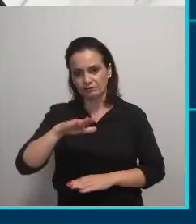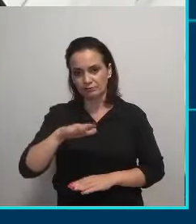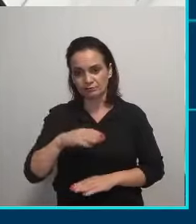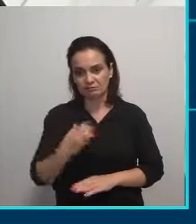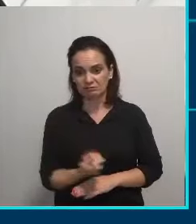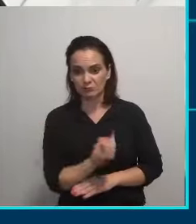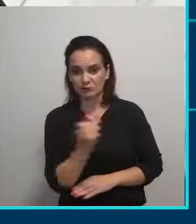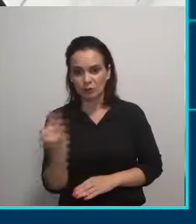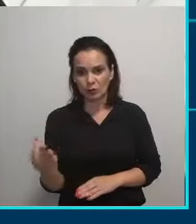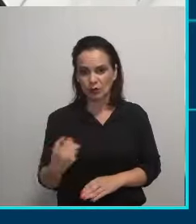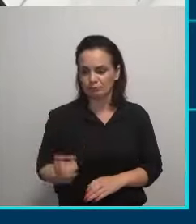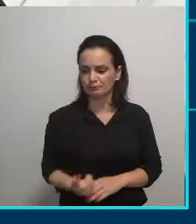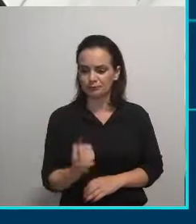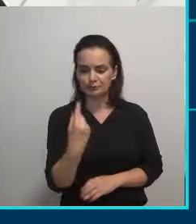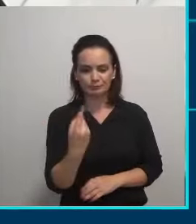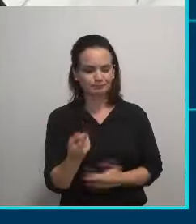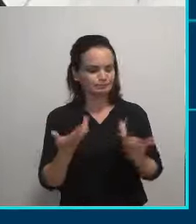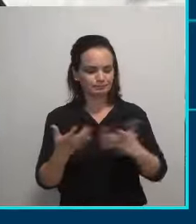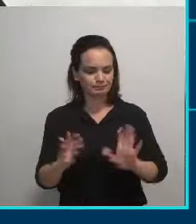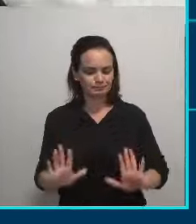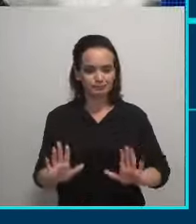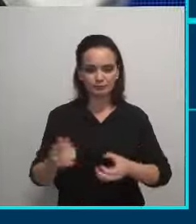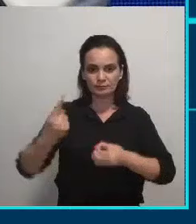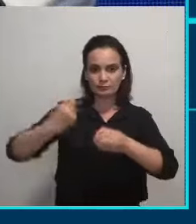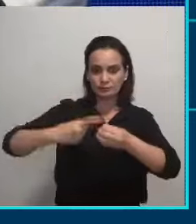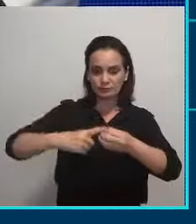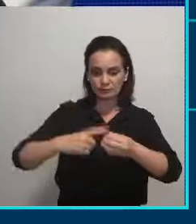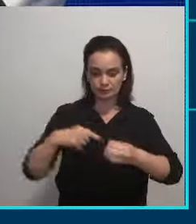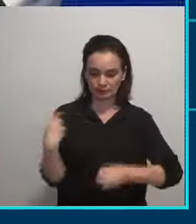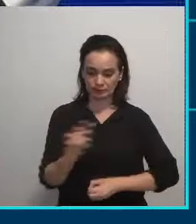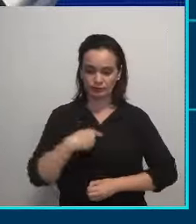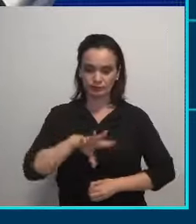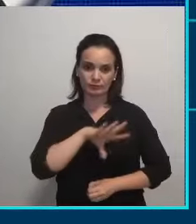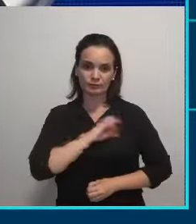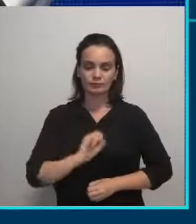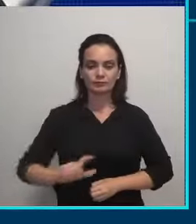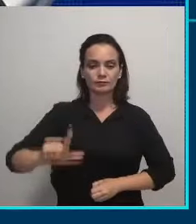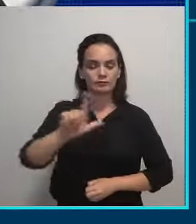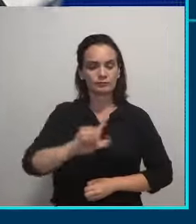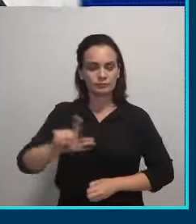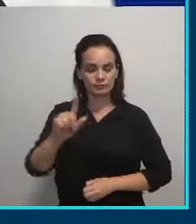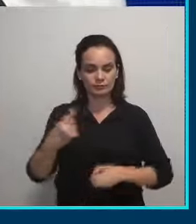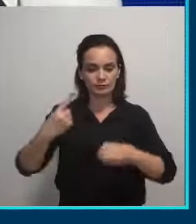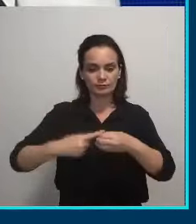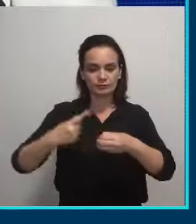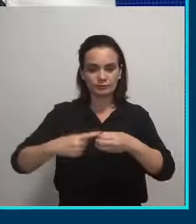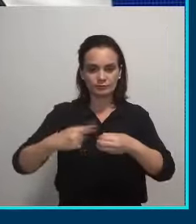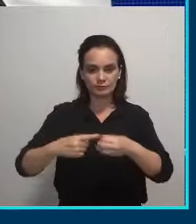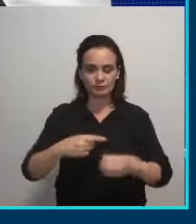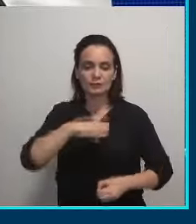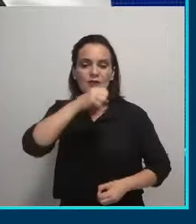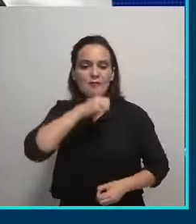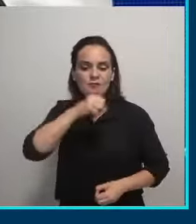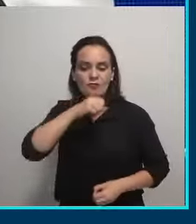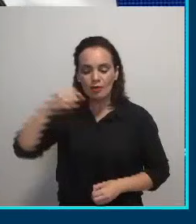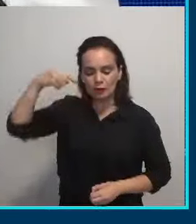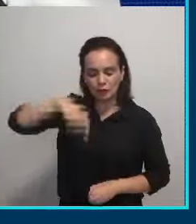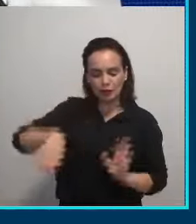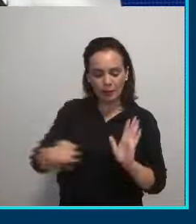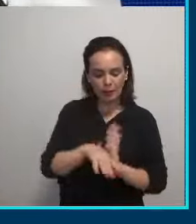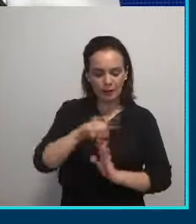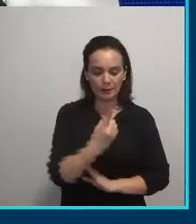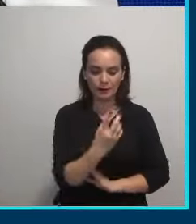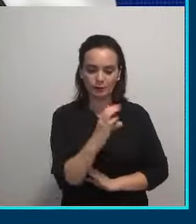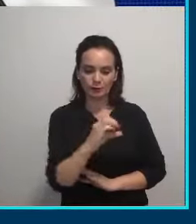inaceitável. A cidade de Londrina, a nossa amada cidade de Londrina, a cidade que o meu avô chegou aqui em 1950,